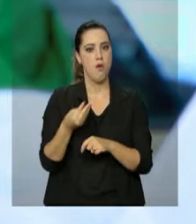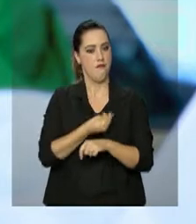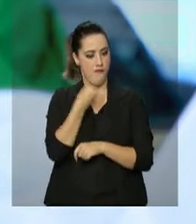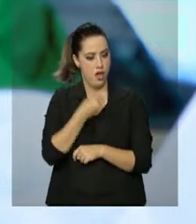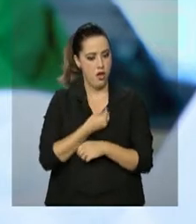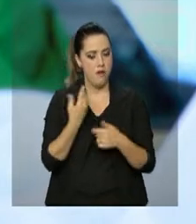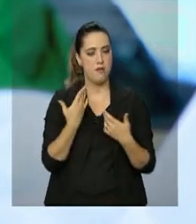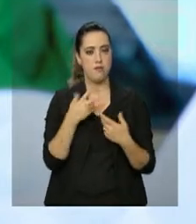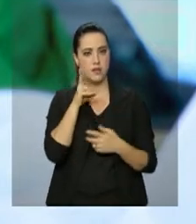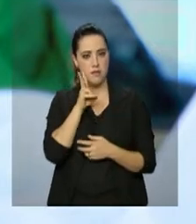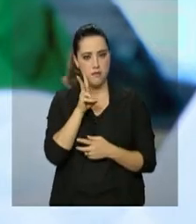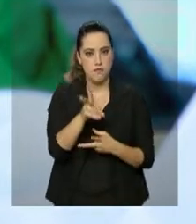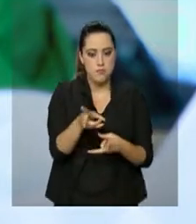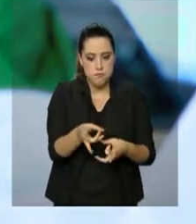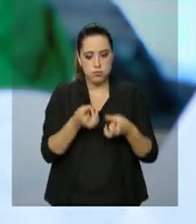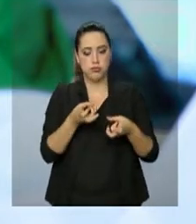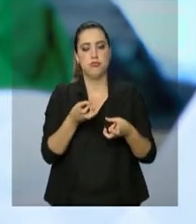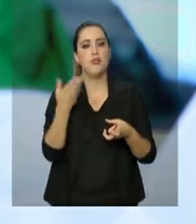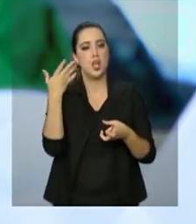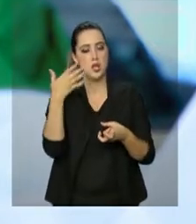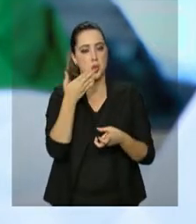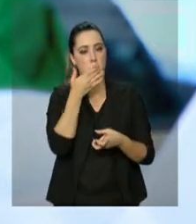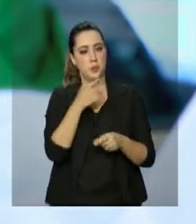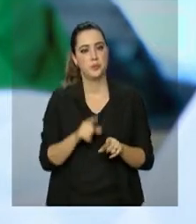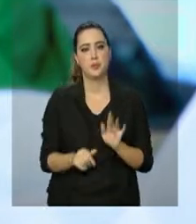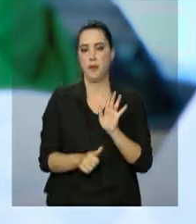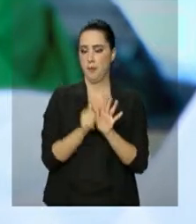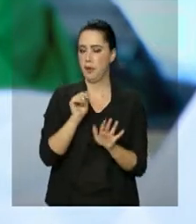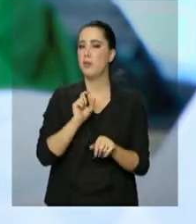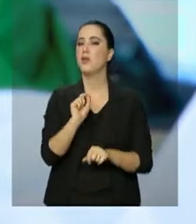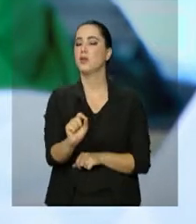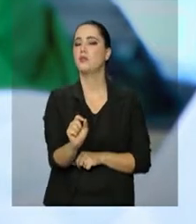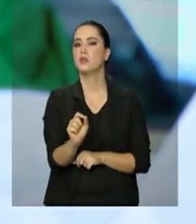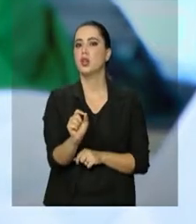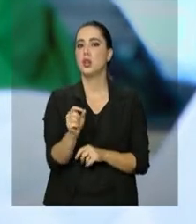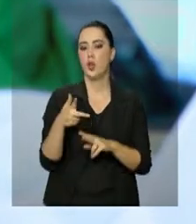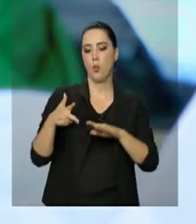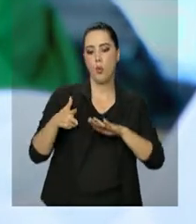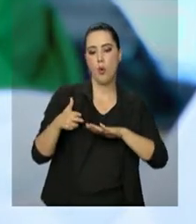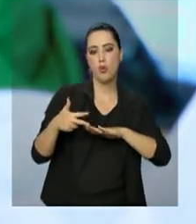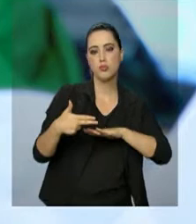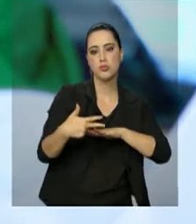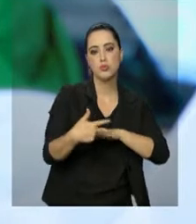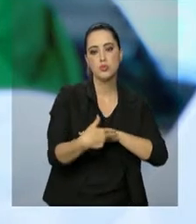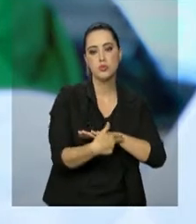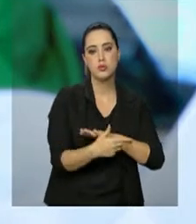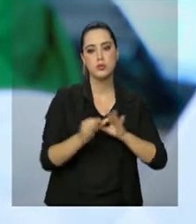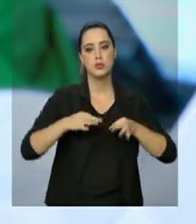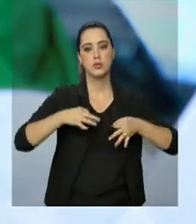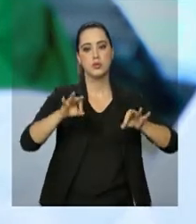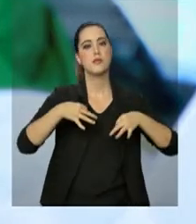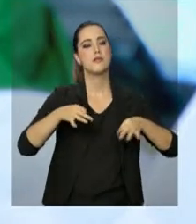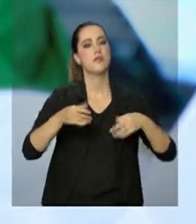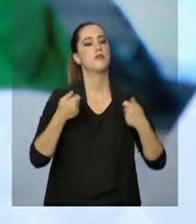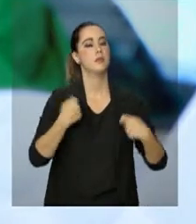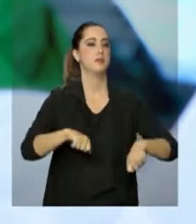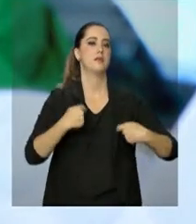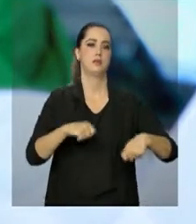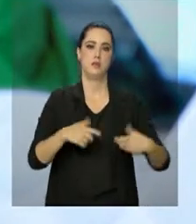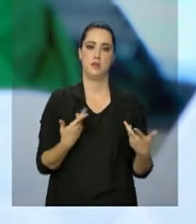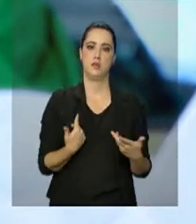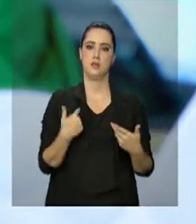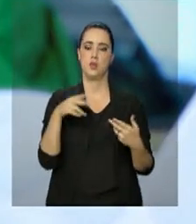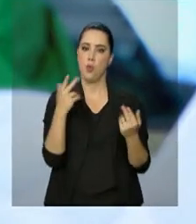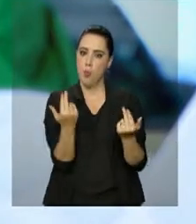Então, aí o primeiro processo é o corte, claro, do tecido, né? Você corta o tecido nos tamanhos certinhos, que dá a